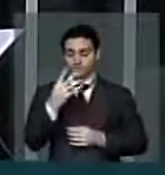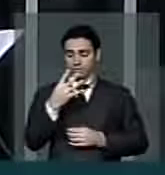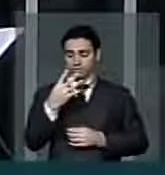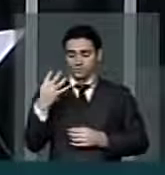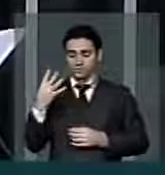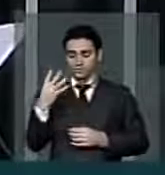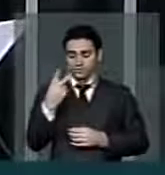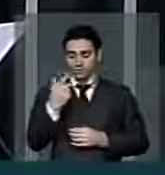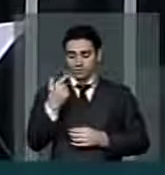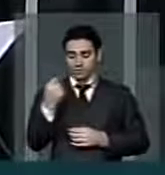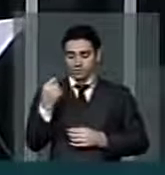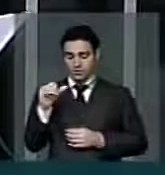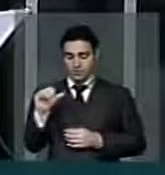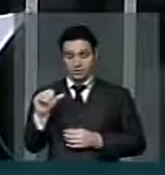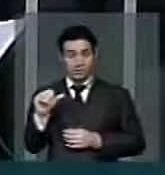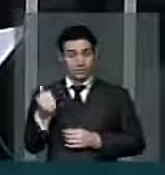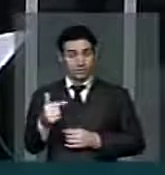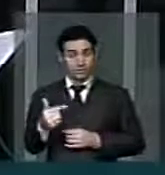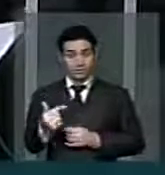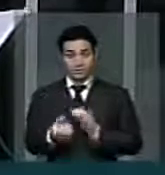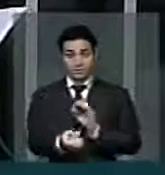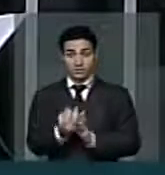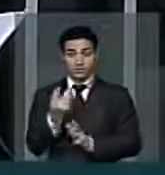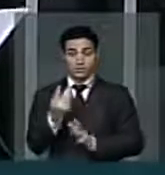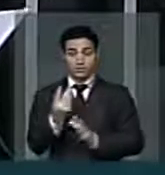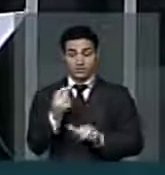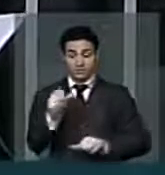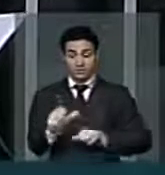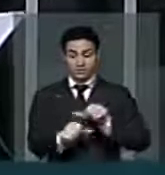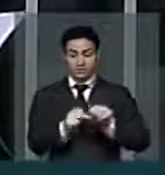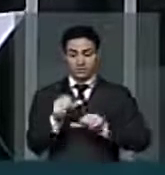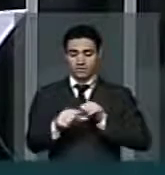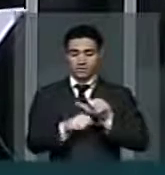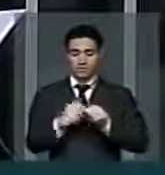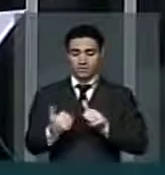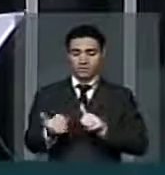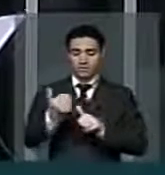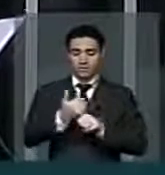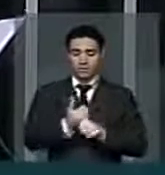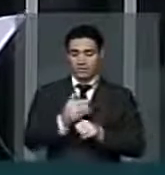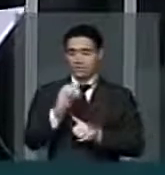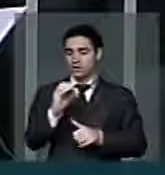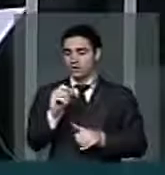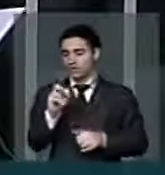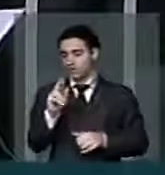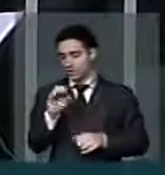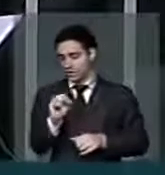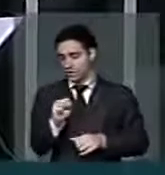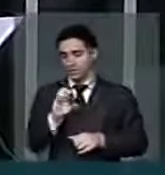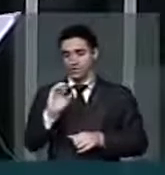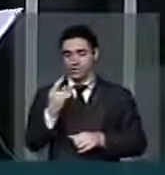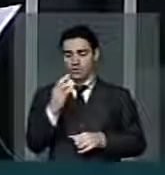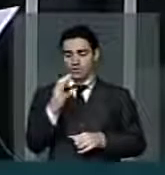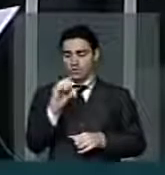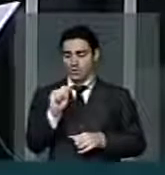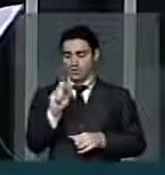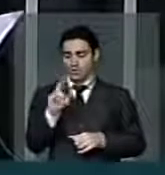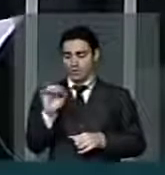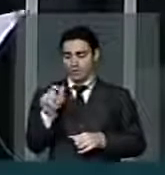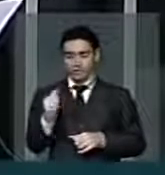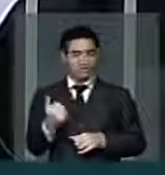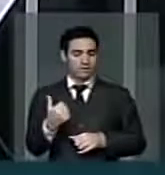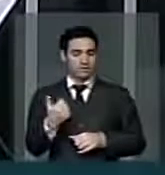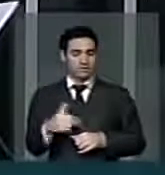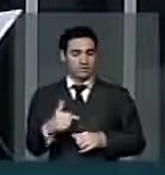não cria, transforma cargos ou carreira. Não cria ou altera atribuição. Não